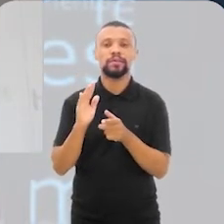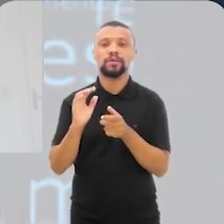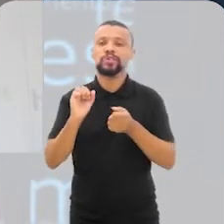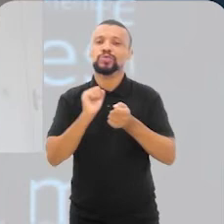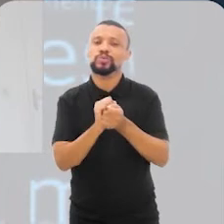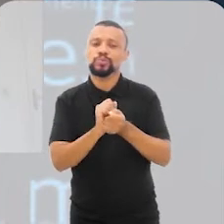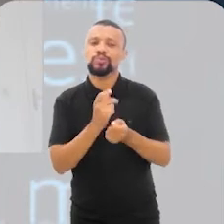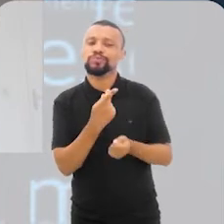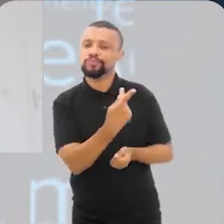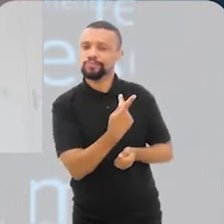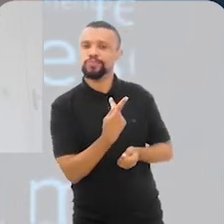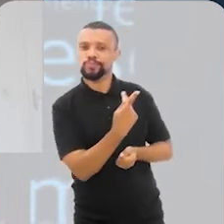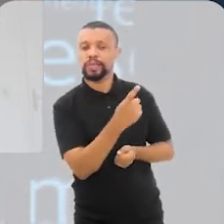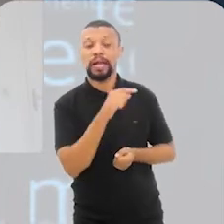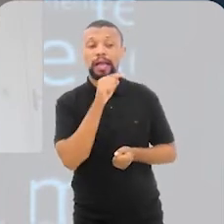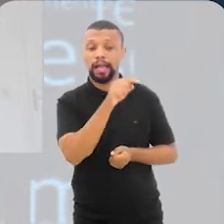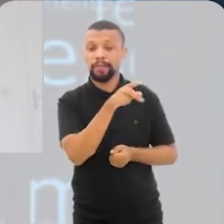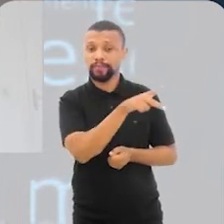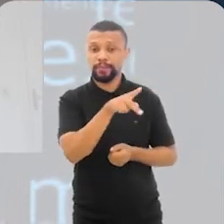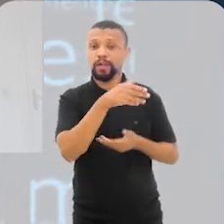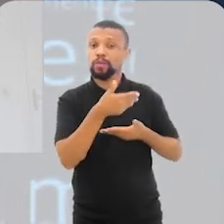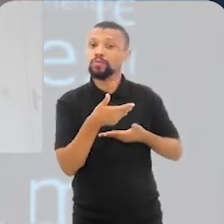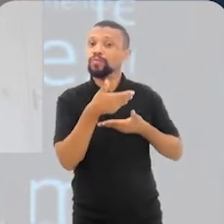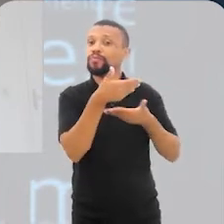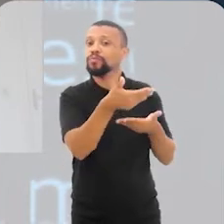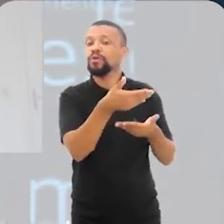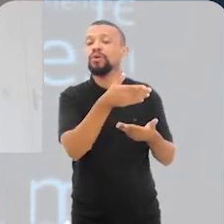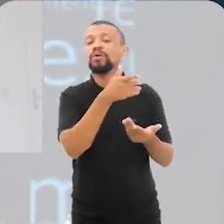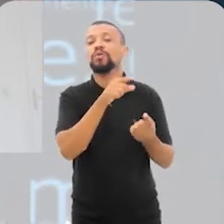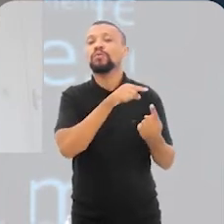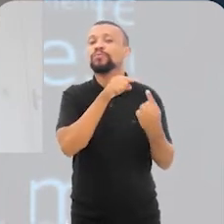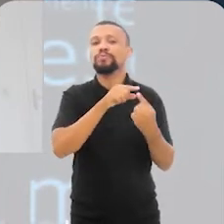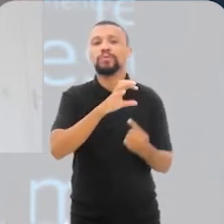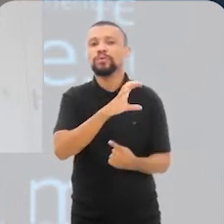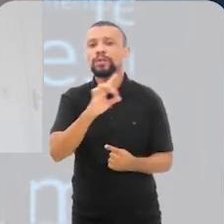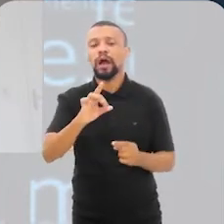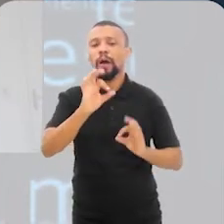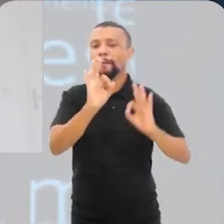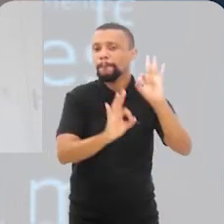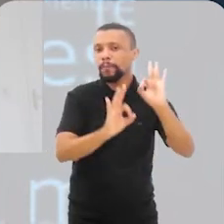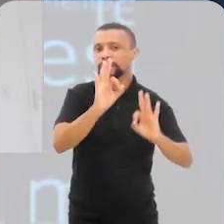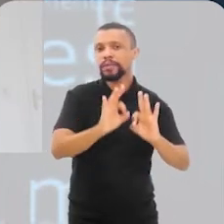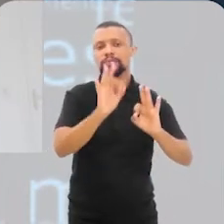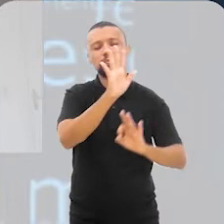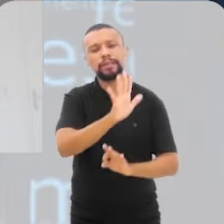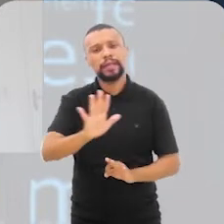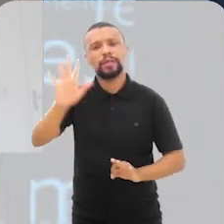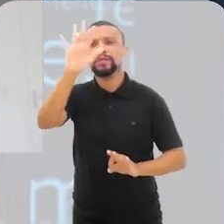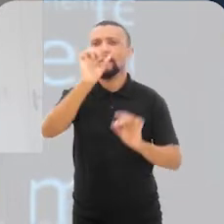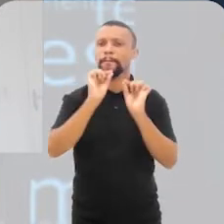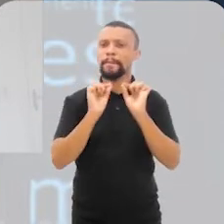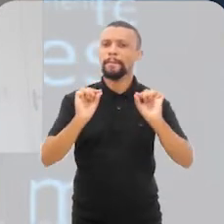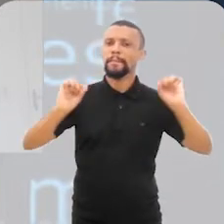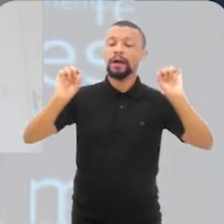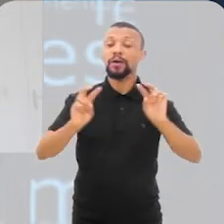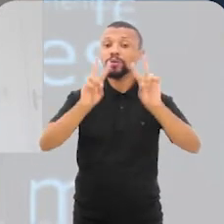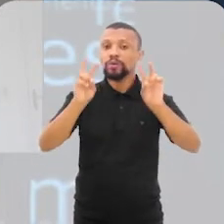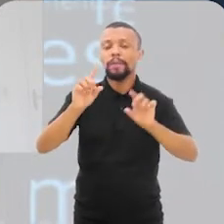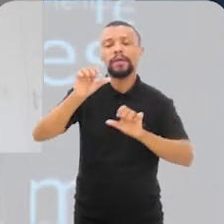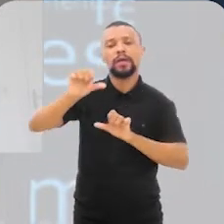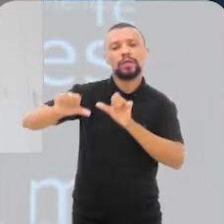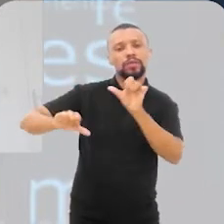junto com ela, nos convidou para coordenar um projeto nacional sobre